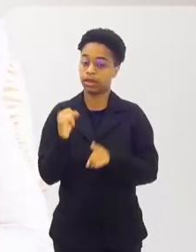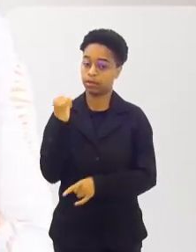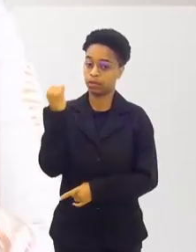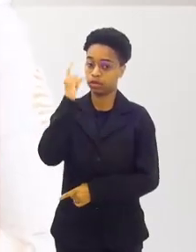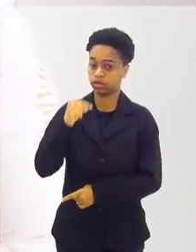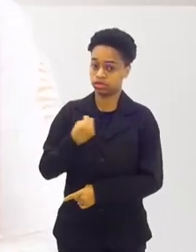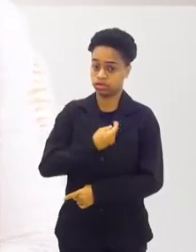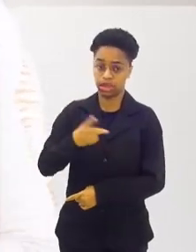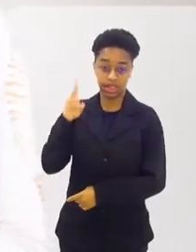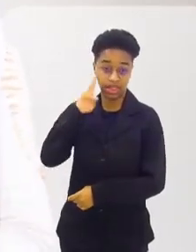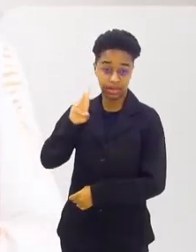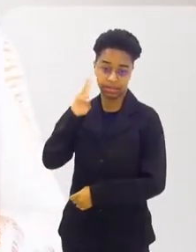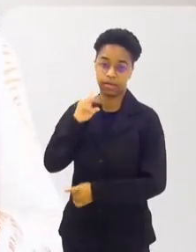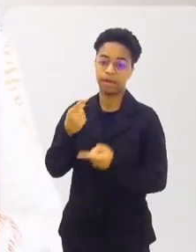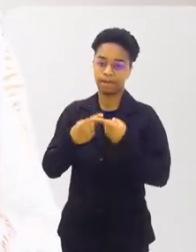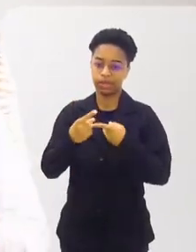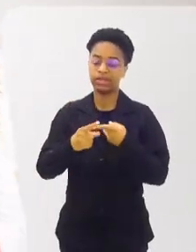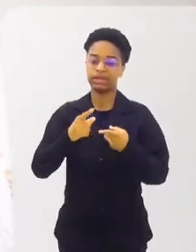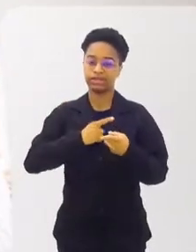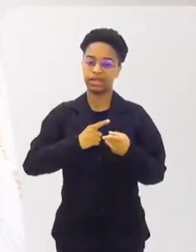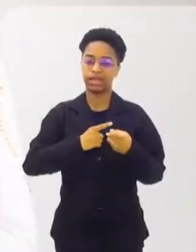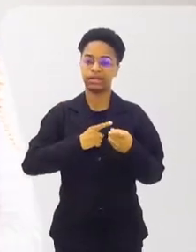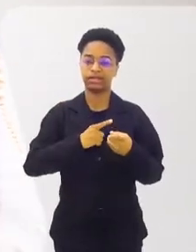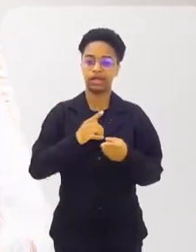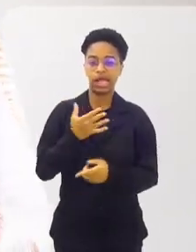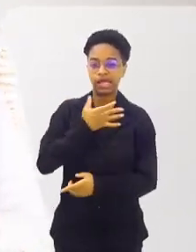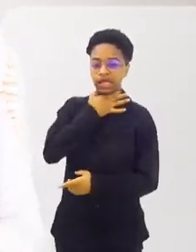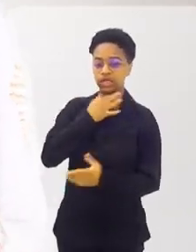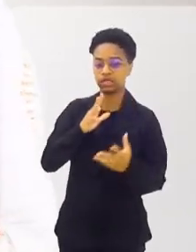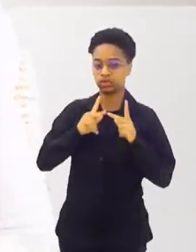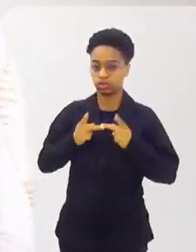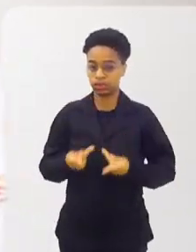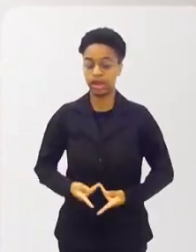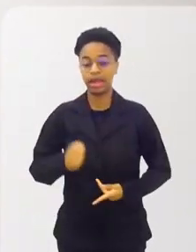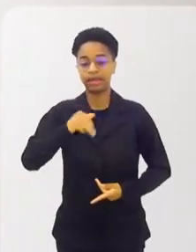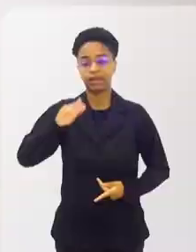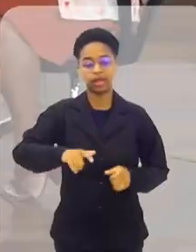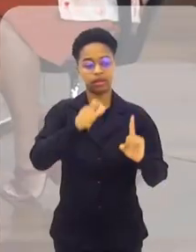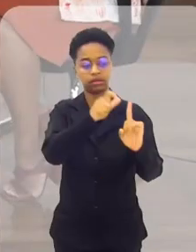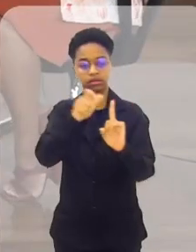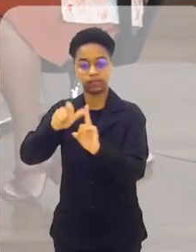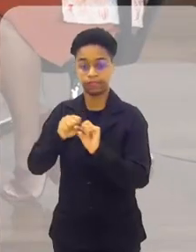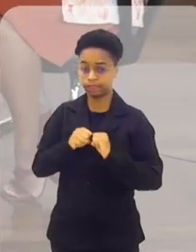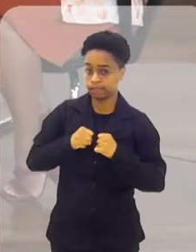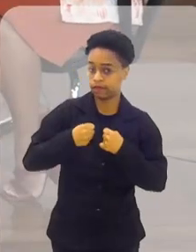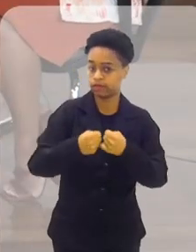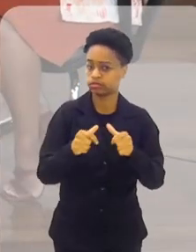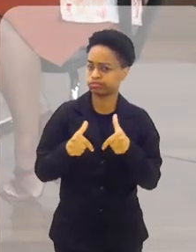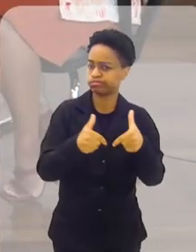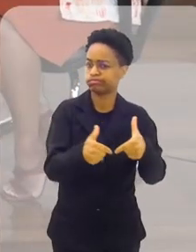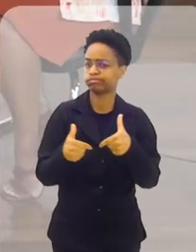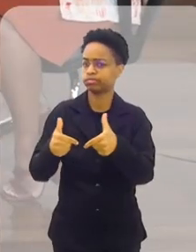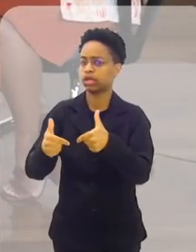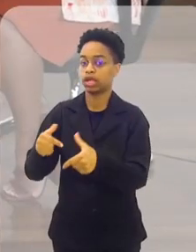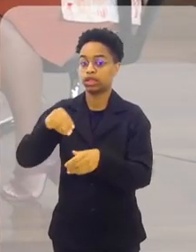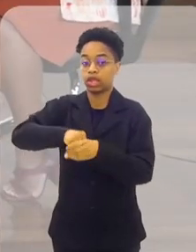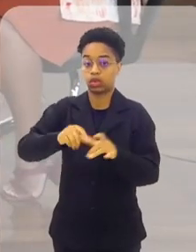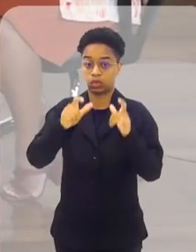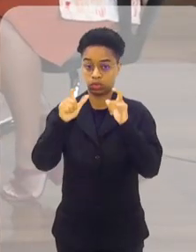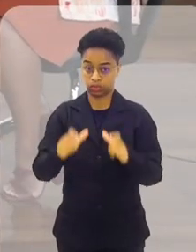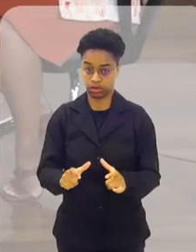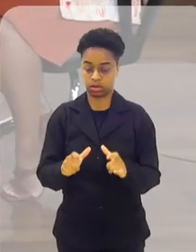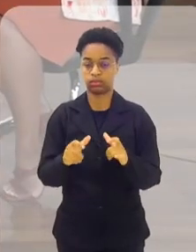recuperar também nessas crises humanitárias aqueles defensores e defensoras que estão no